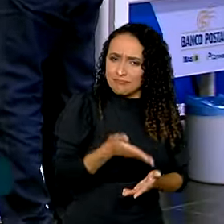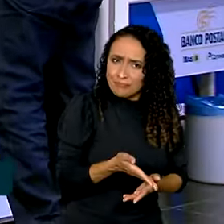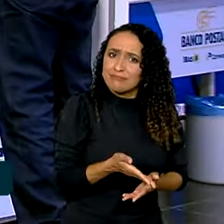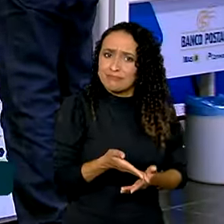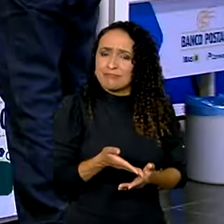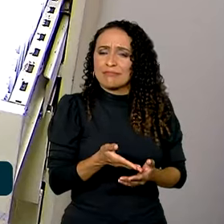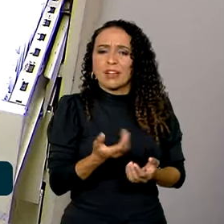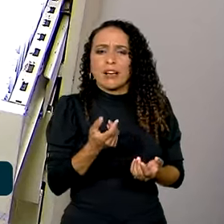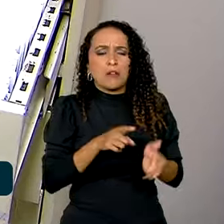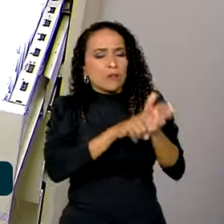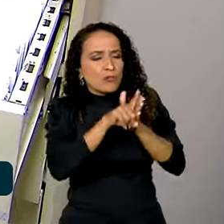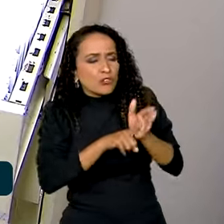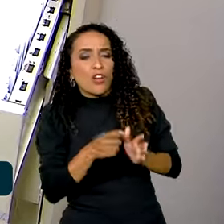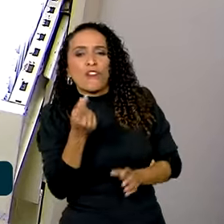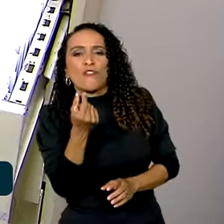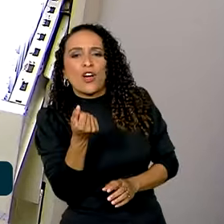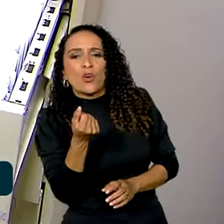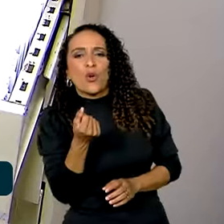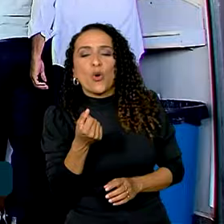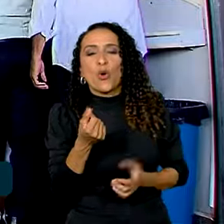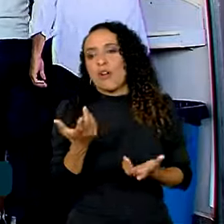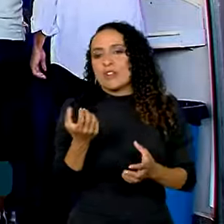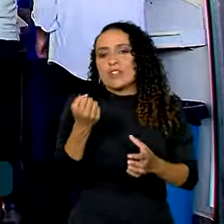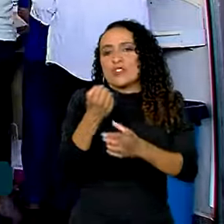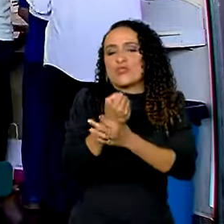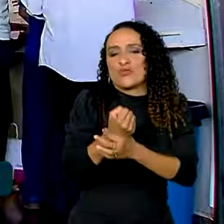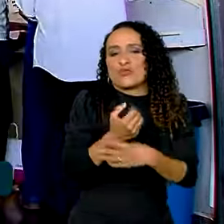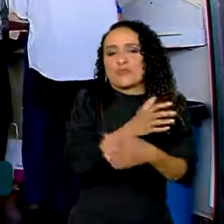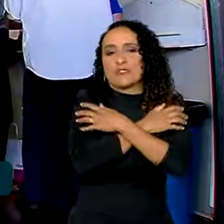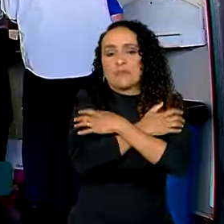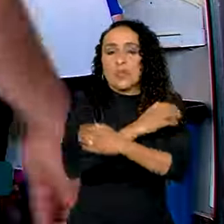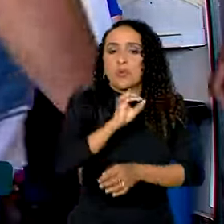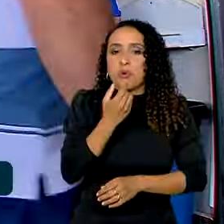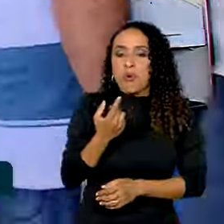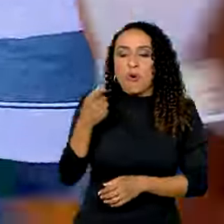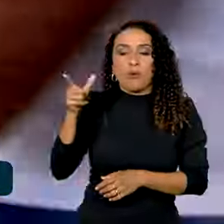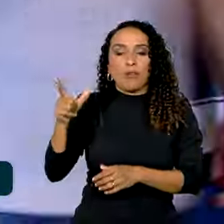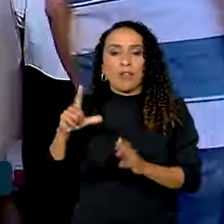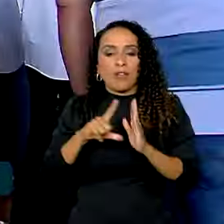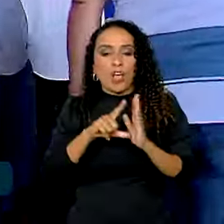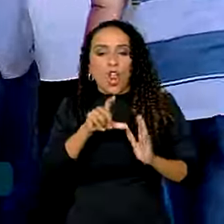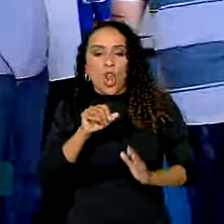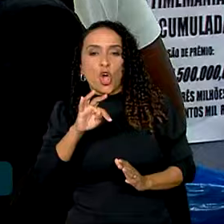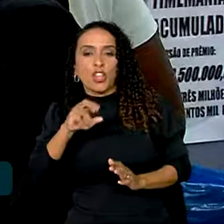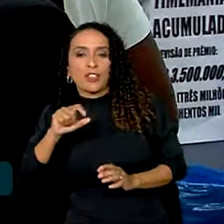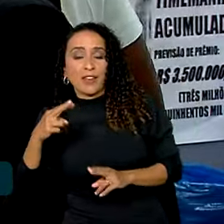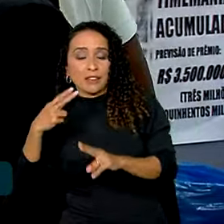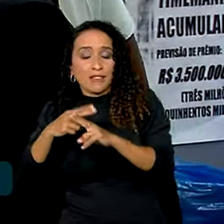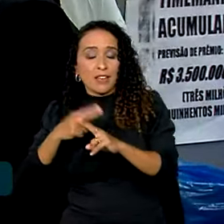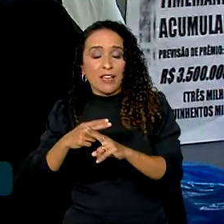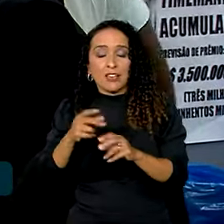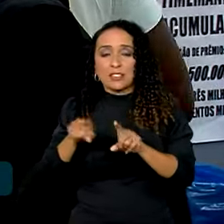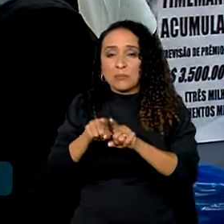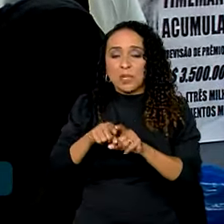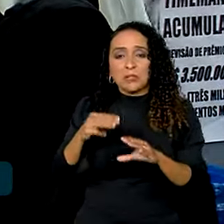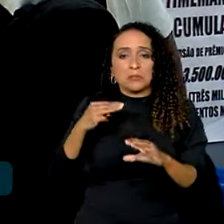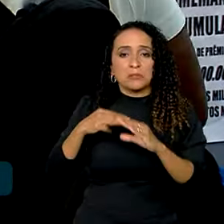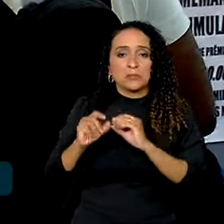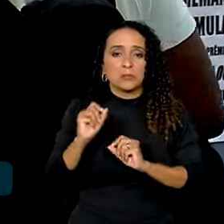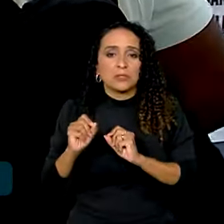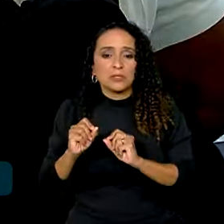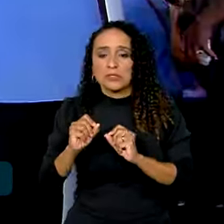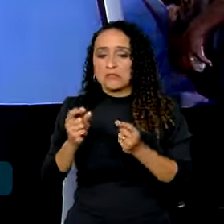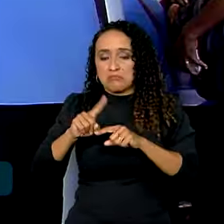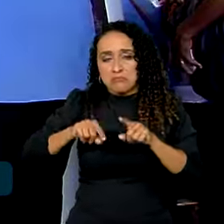agência para consultar o valor do seguro-desemprego ou ir a uma lotérica da Caixa Econômica Federal e enviar ali mesmo uma